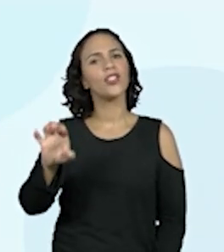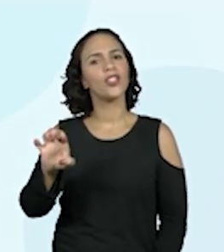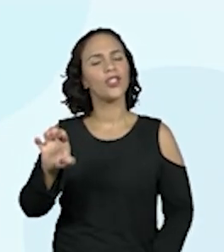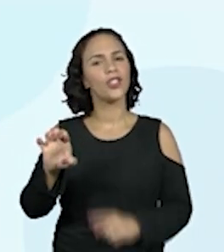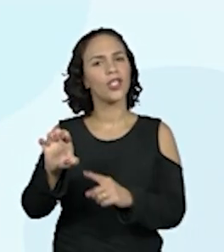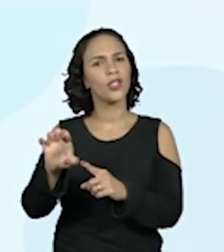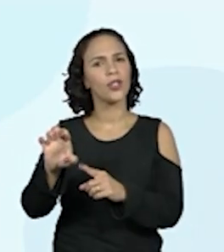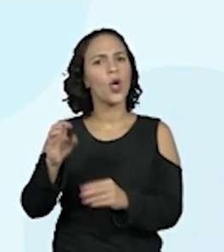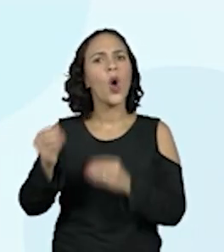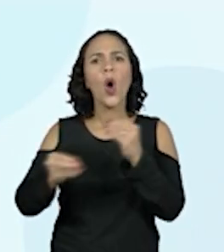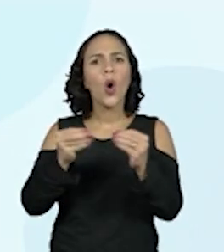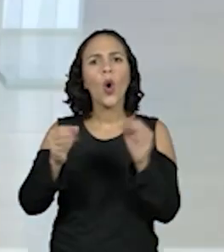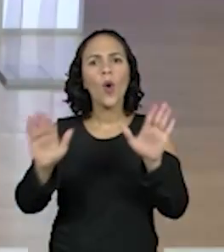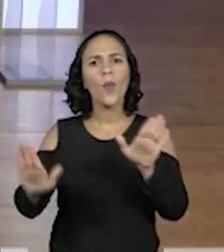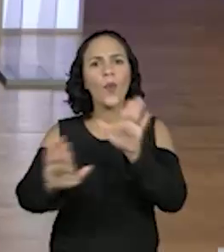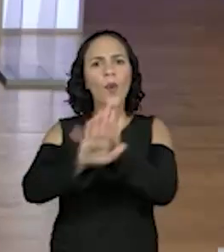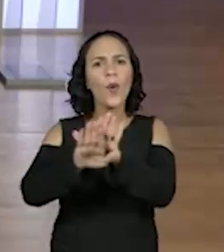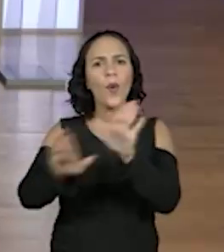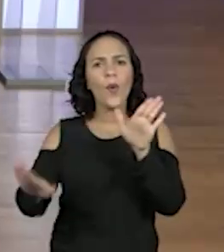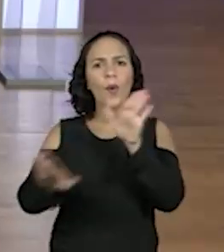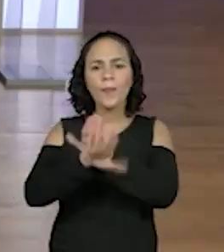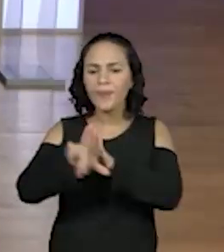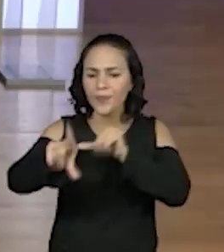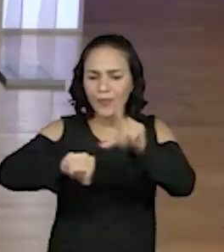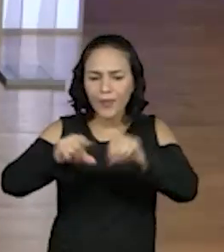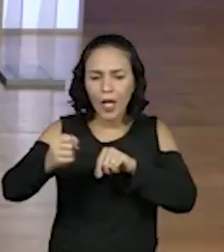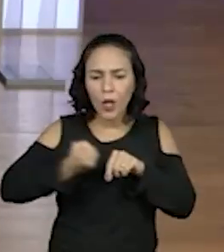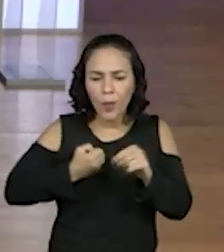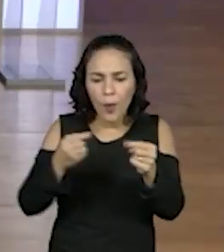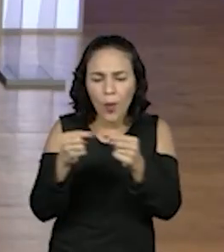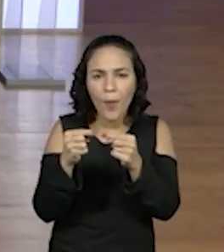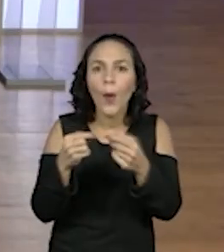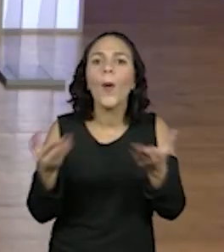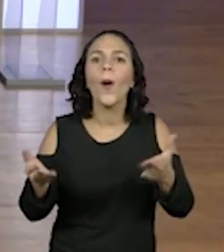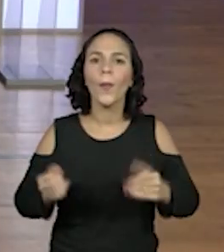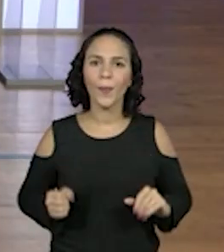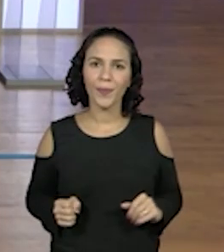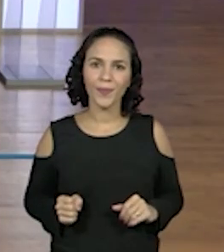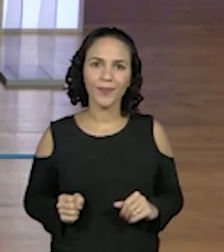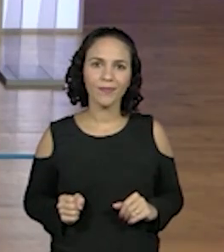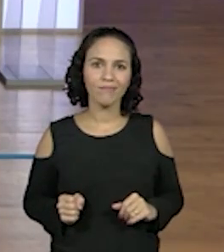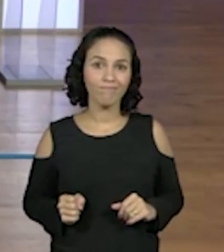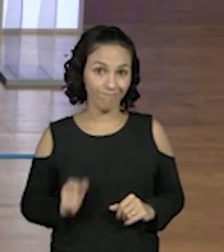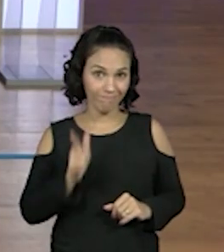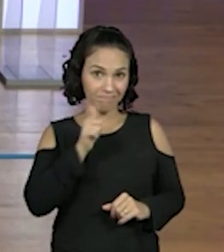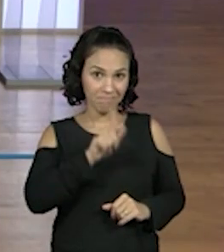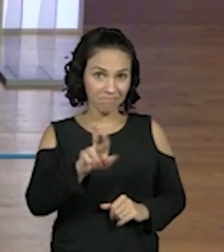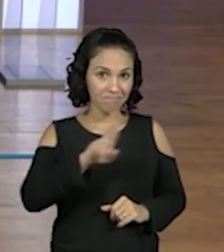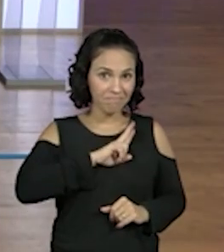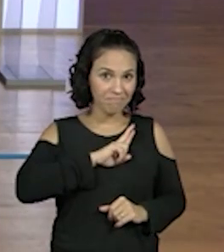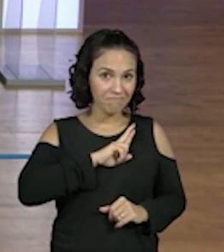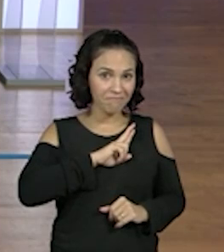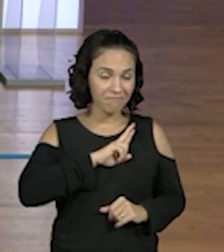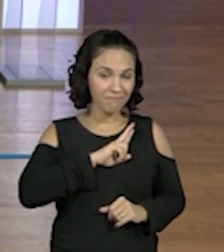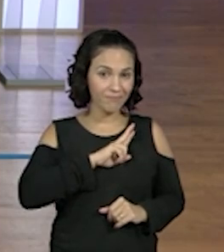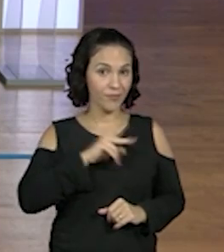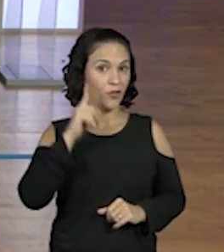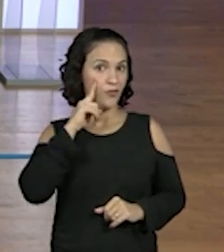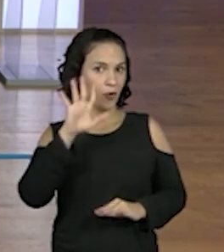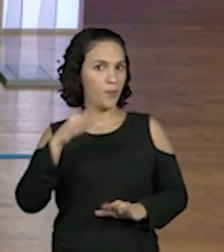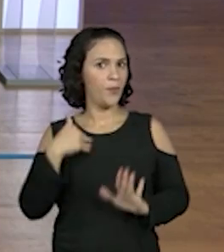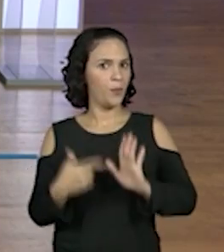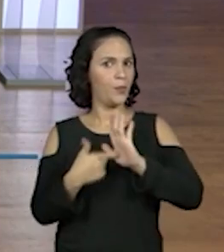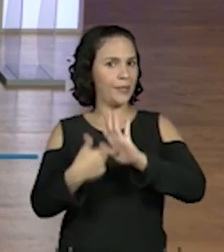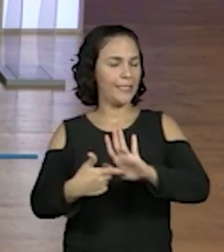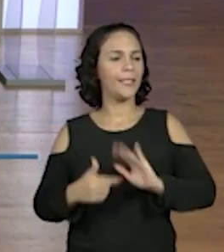isso na nossa fichinha aí, nas nossas fichinhas, não é? Então, vou pegar aqui as fichas que precisamos, né? Para